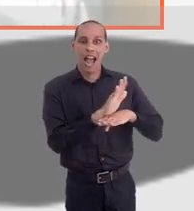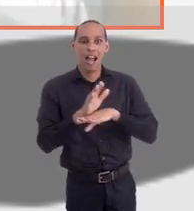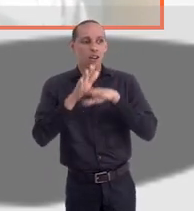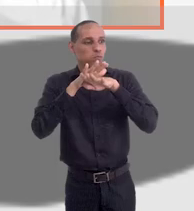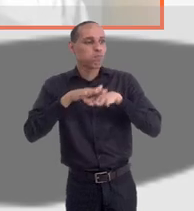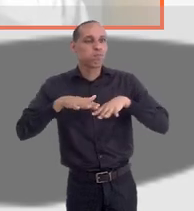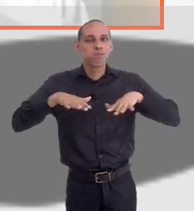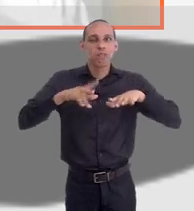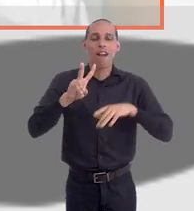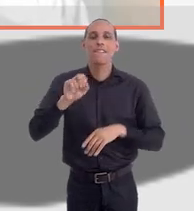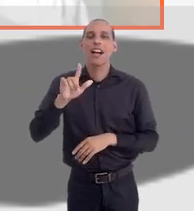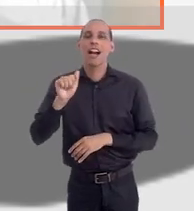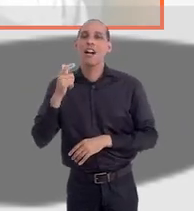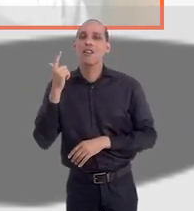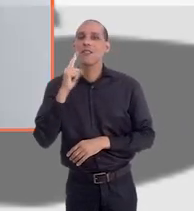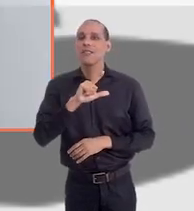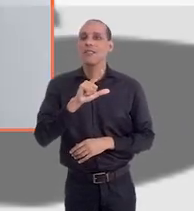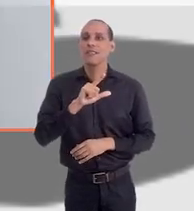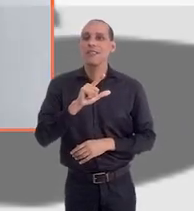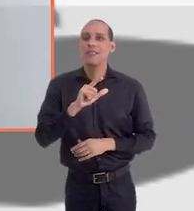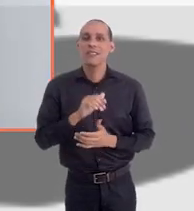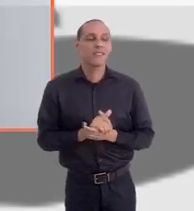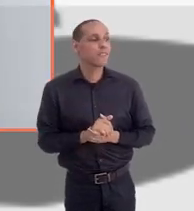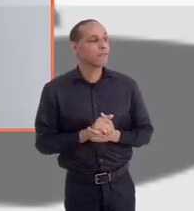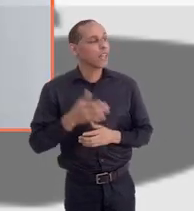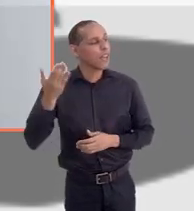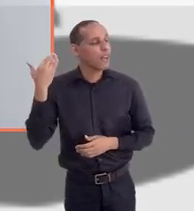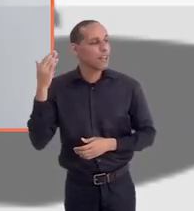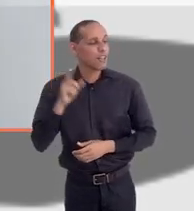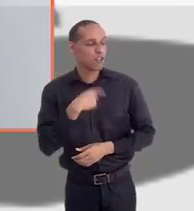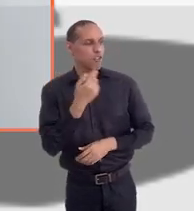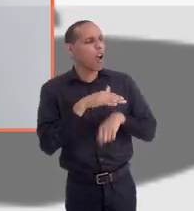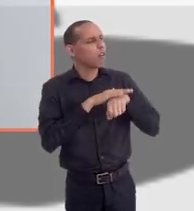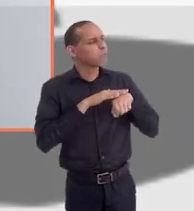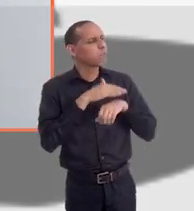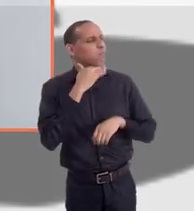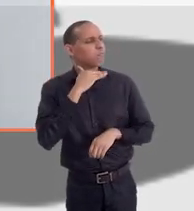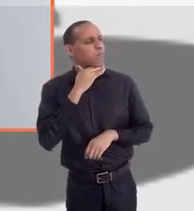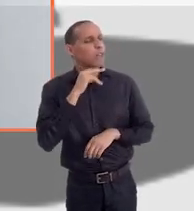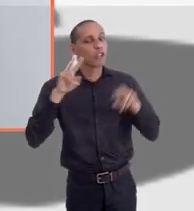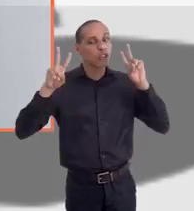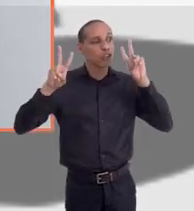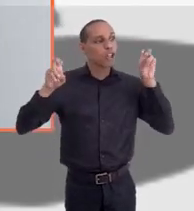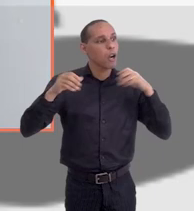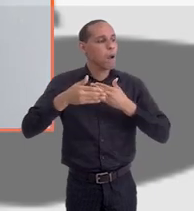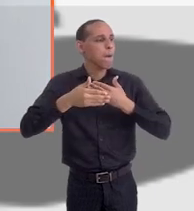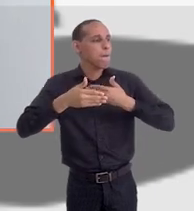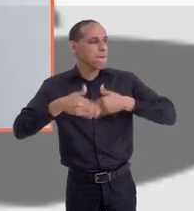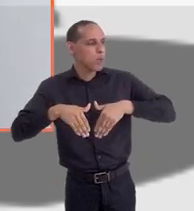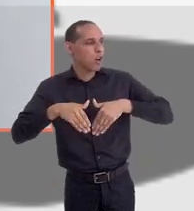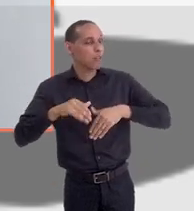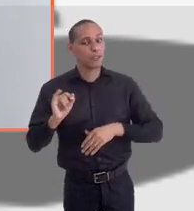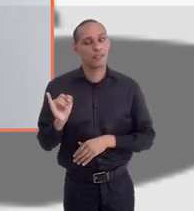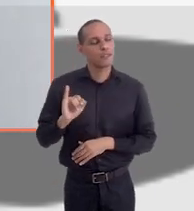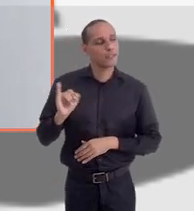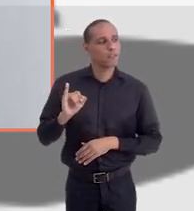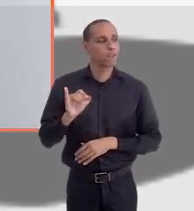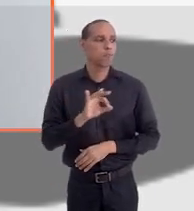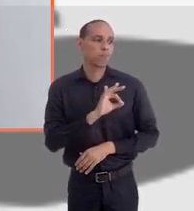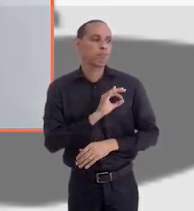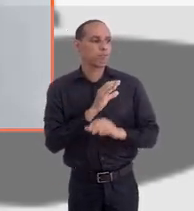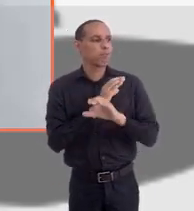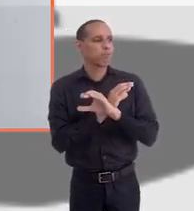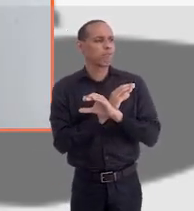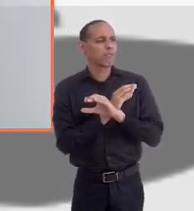conquistarem a tão sonhada vaga. Alexandre, no bloco anterior a gente já conseguiu bater um papo sobre a prova de inspetor da Polícia